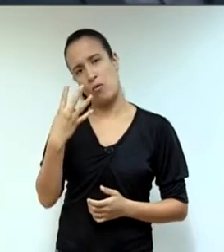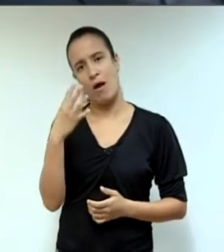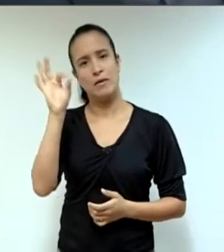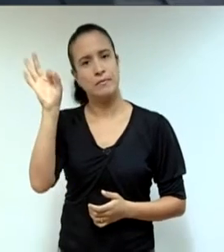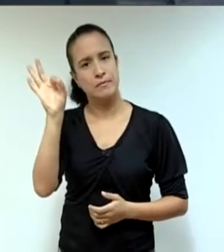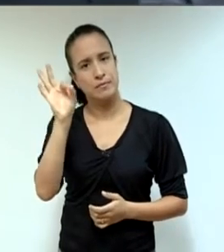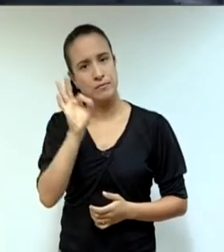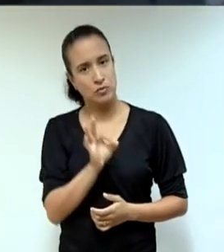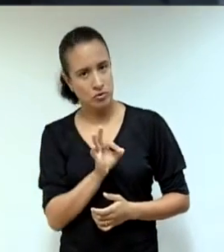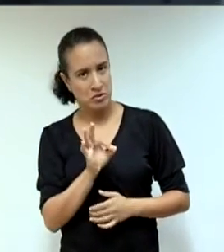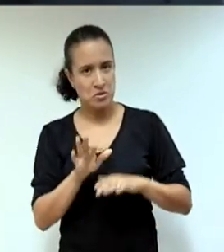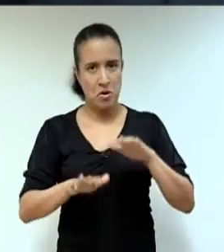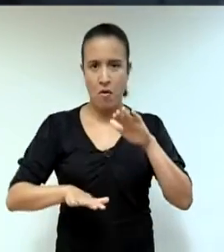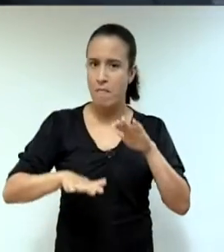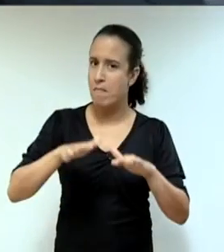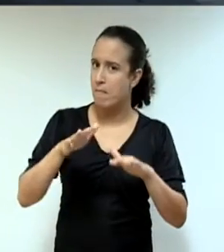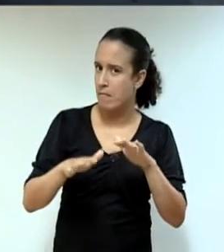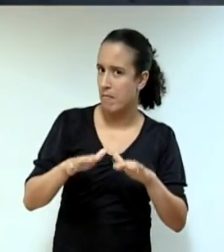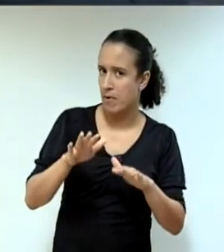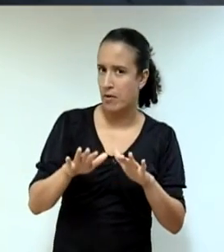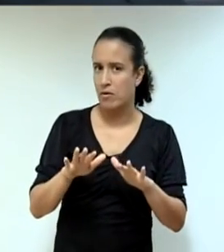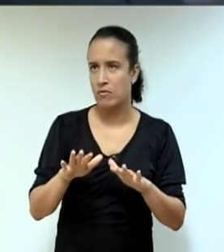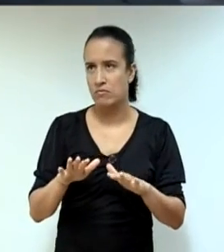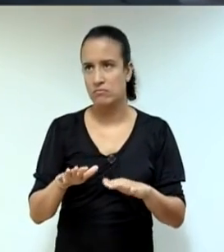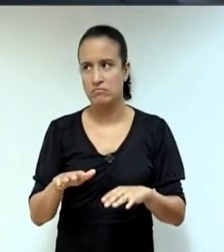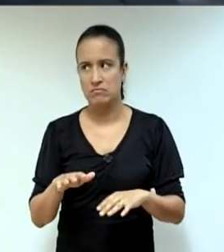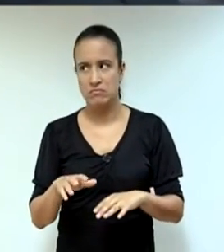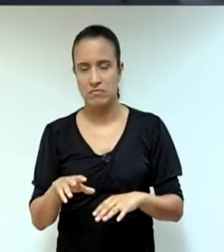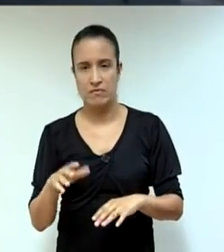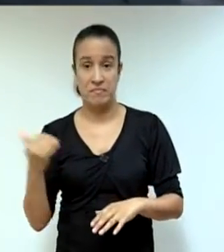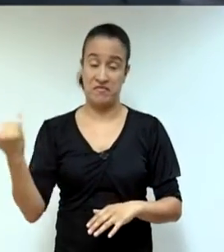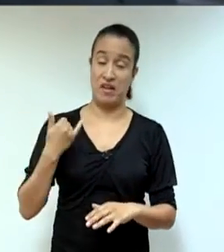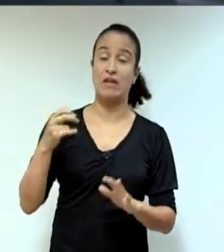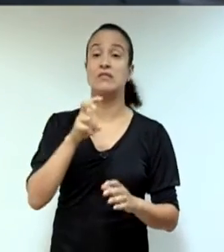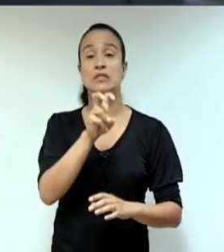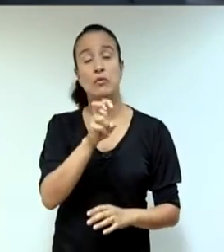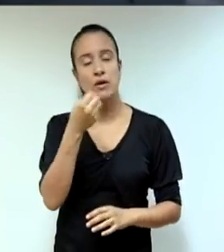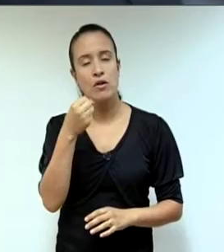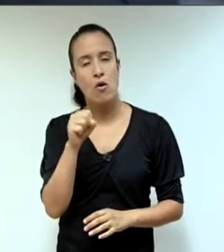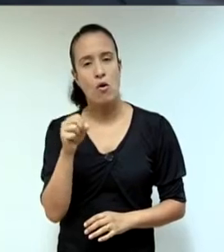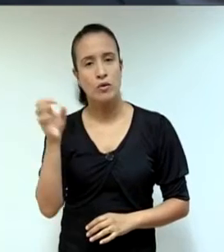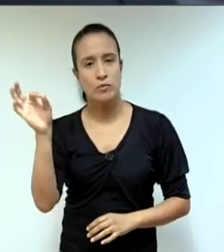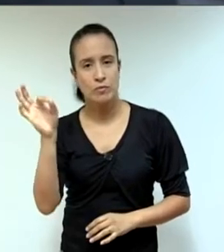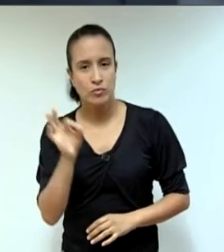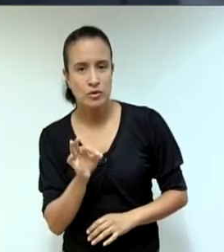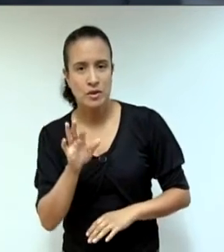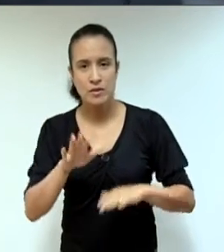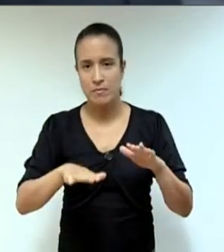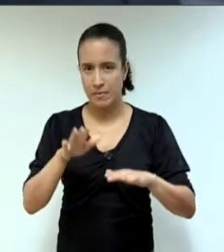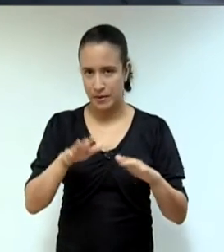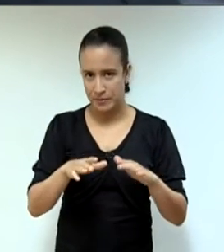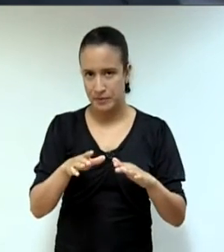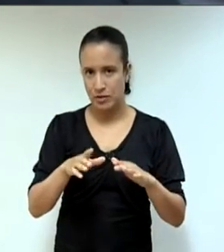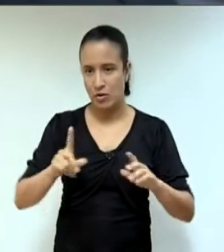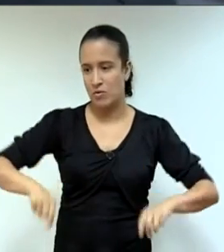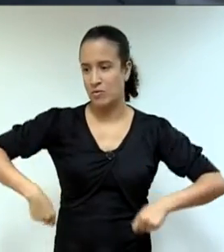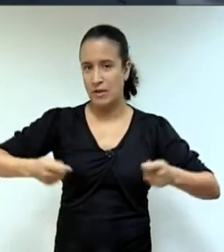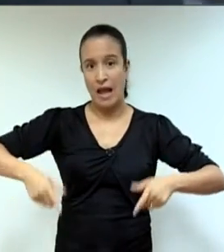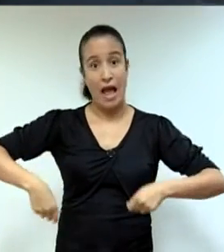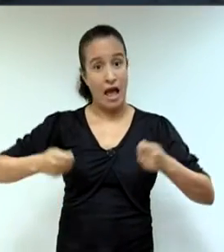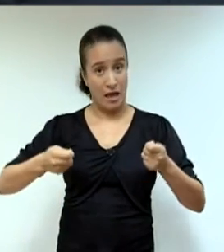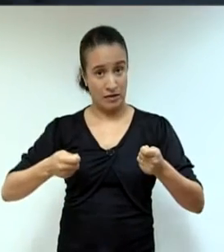do custo com gasto com